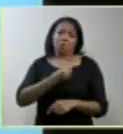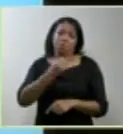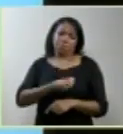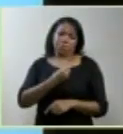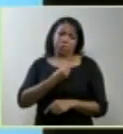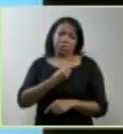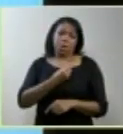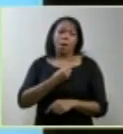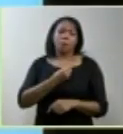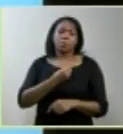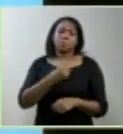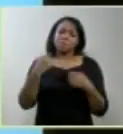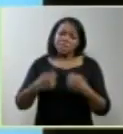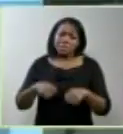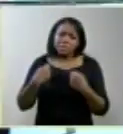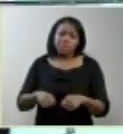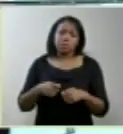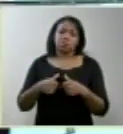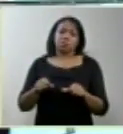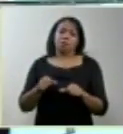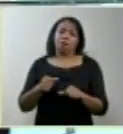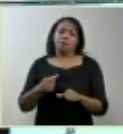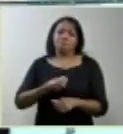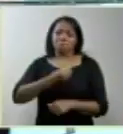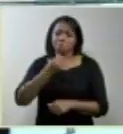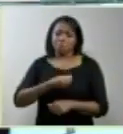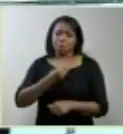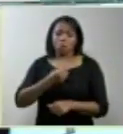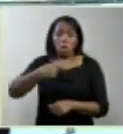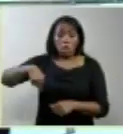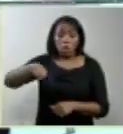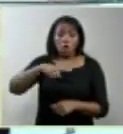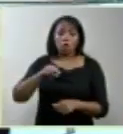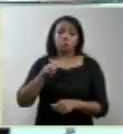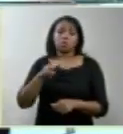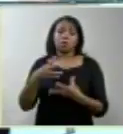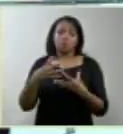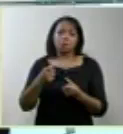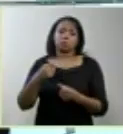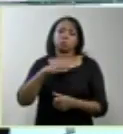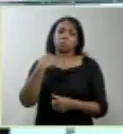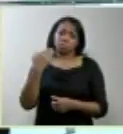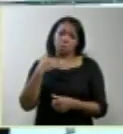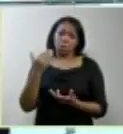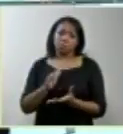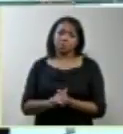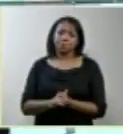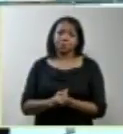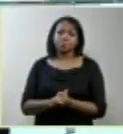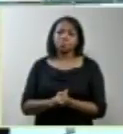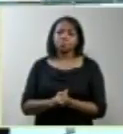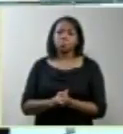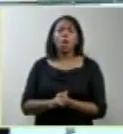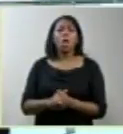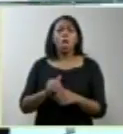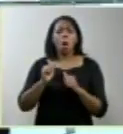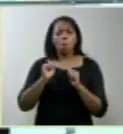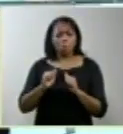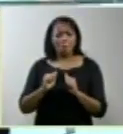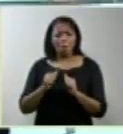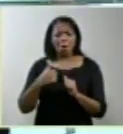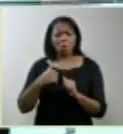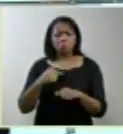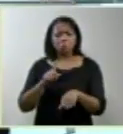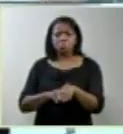Basta estar vivo que nós vamos morrer. Então, será que... Eu posso medir por tempo? Porque